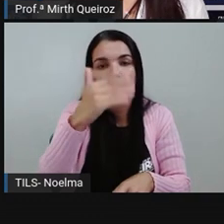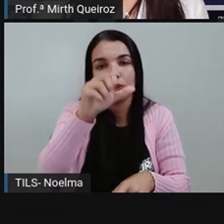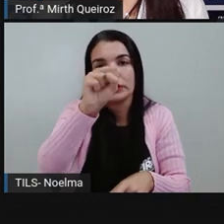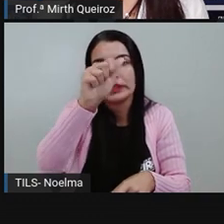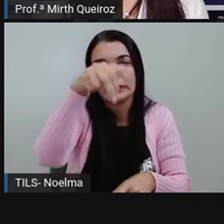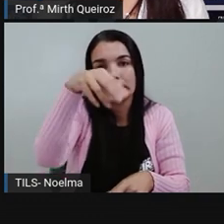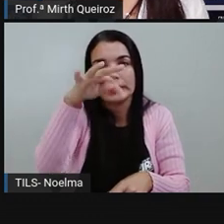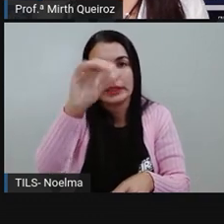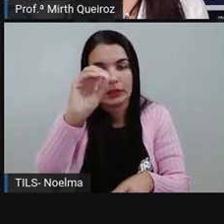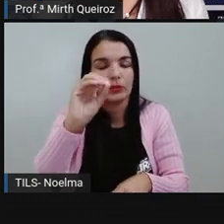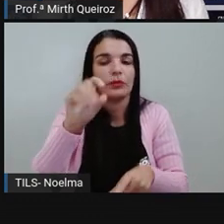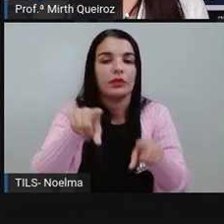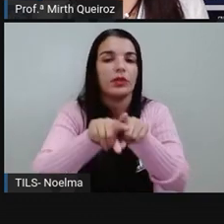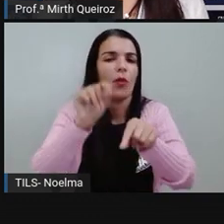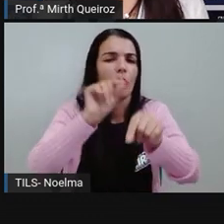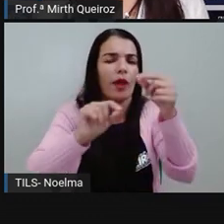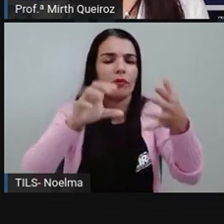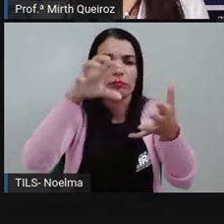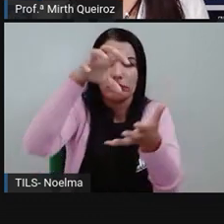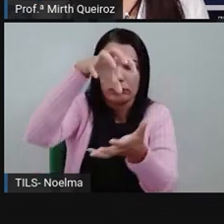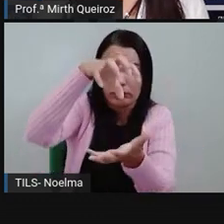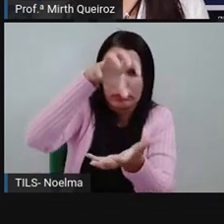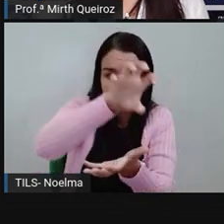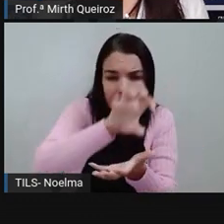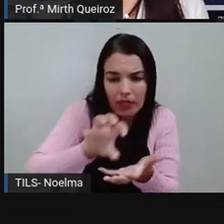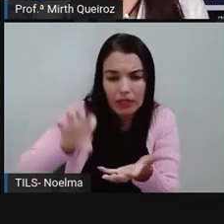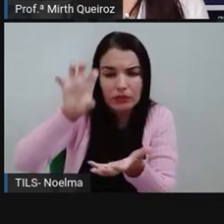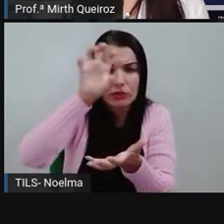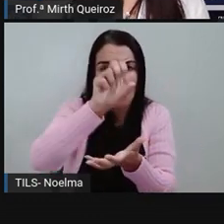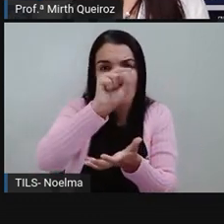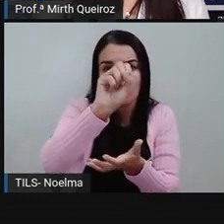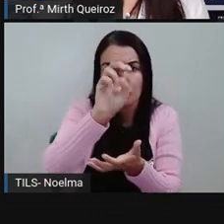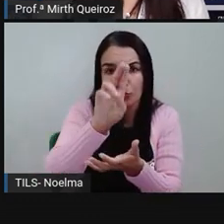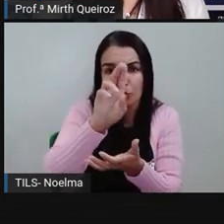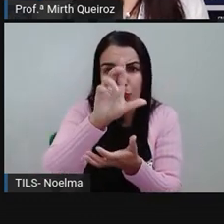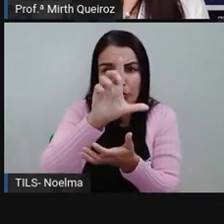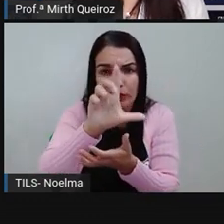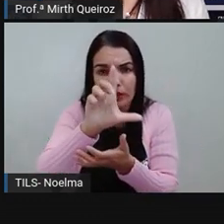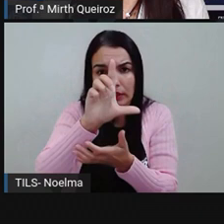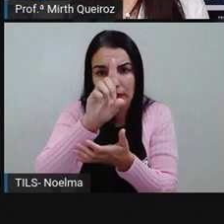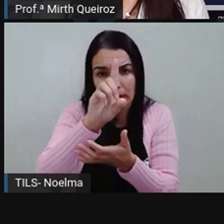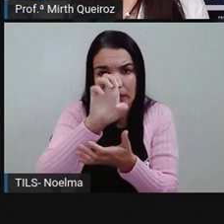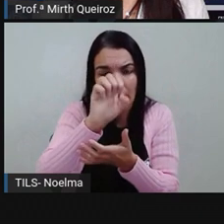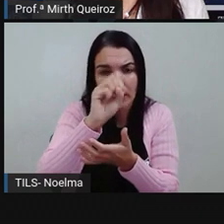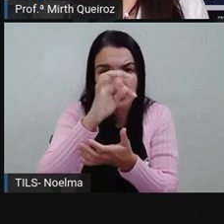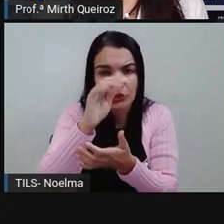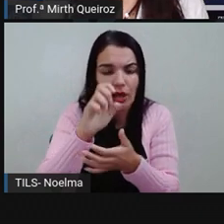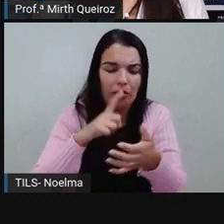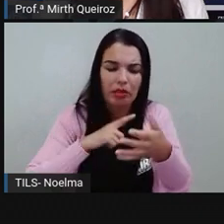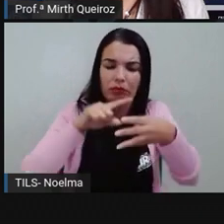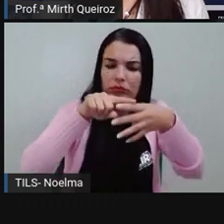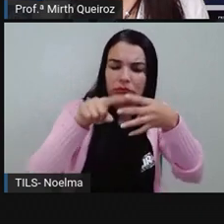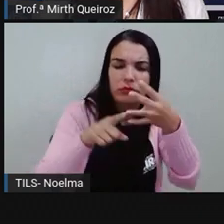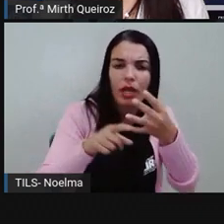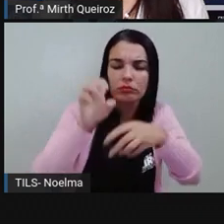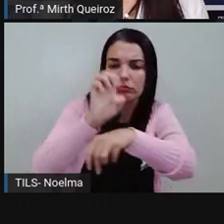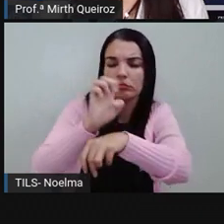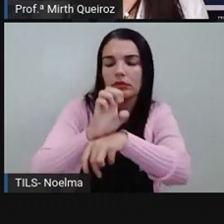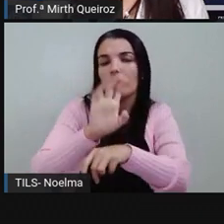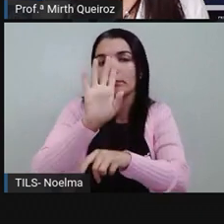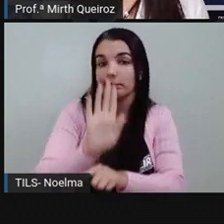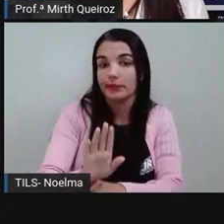Neste caso, a região sudeste, ela é composta por quatro estados brasileiros. São